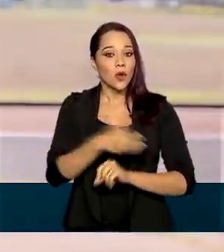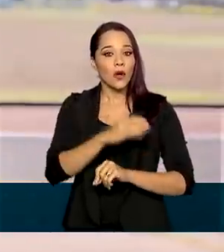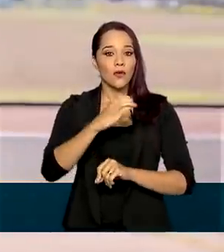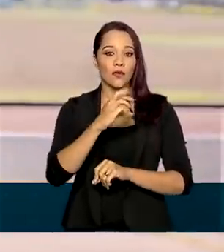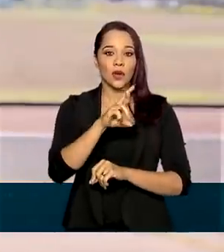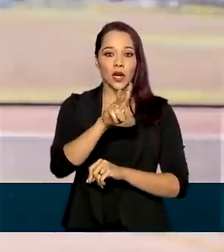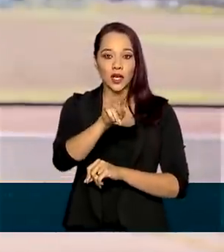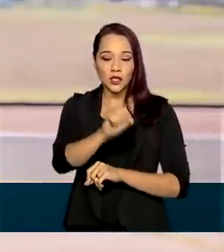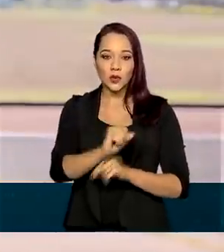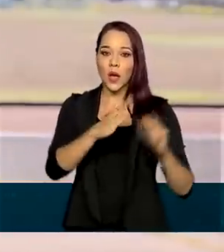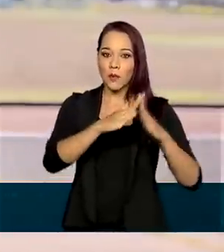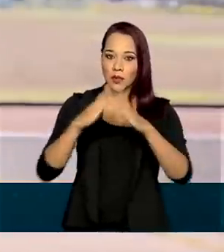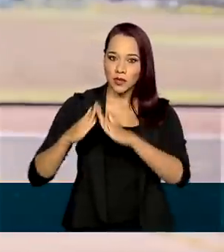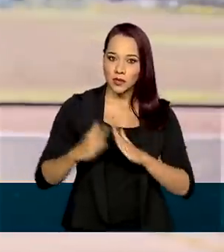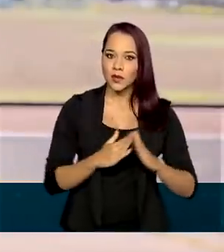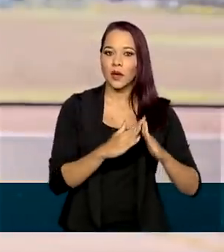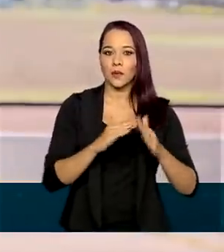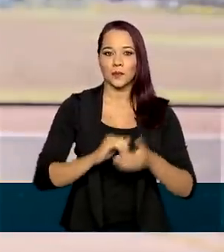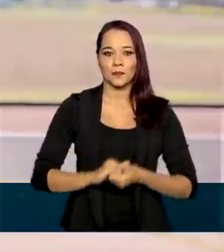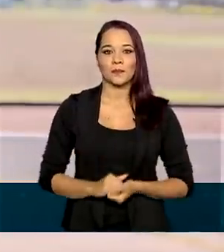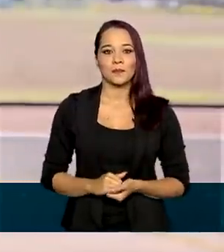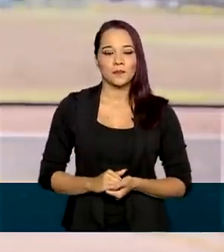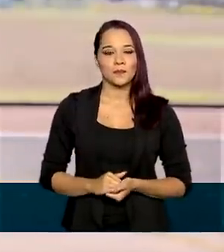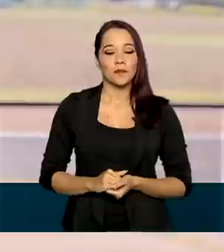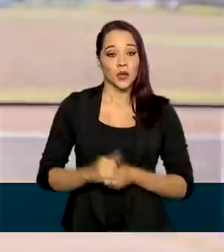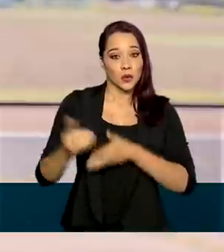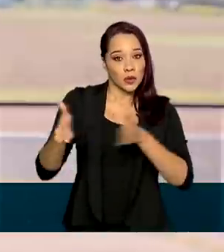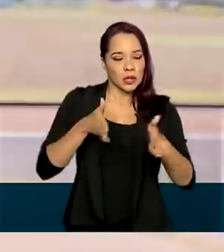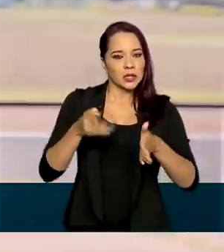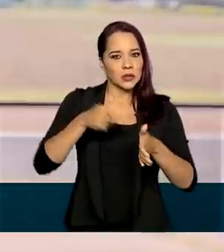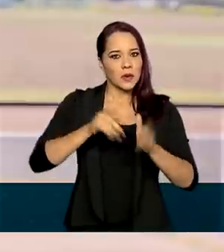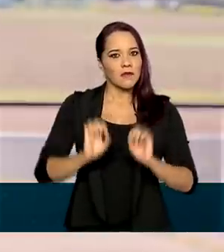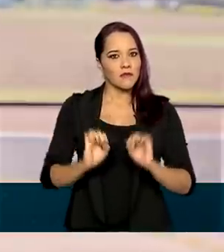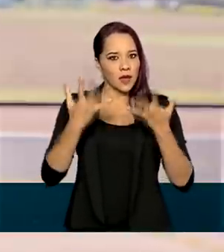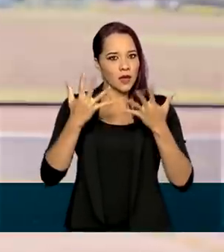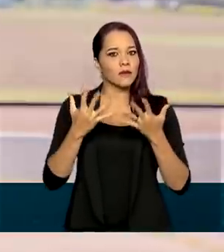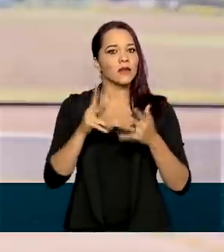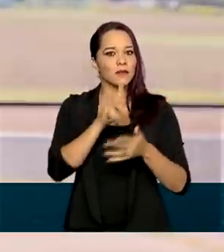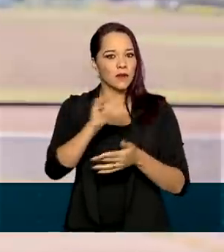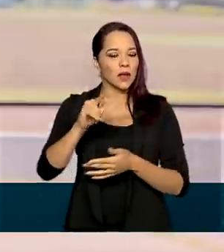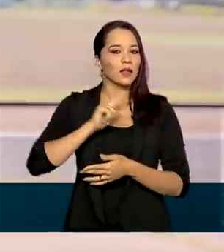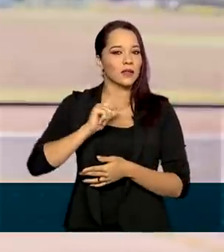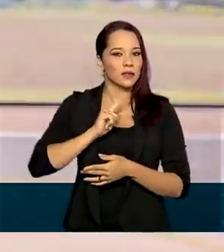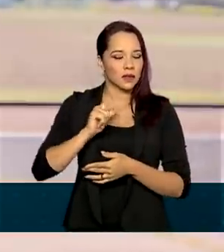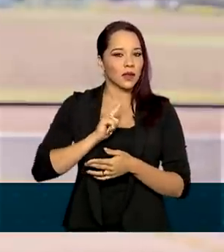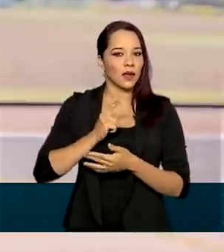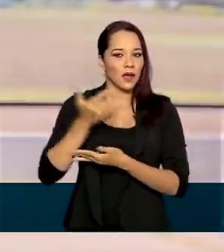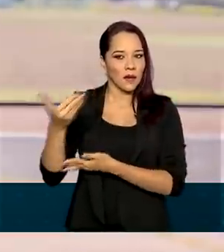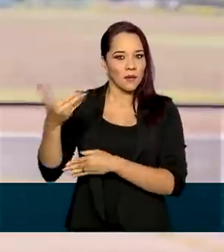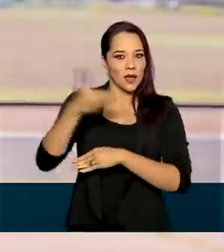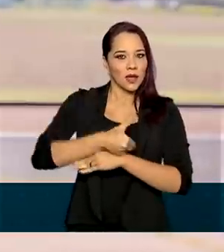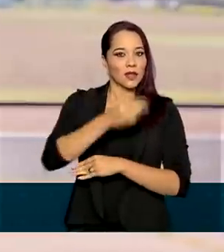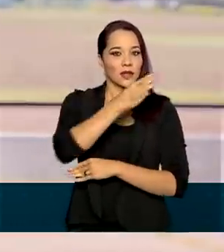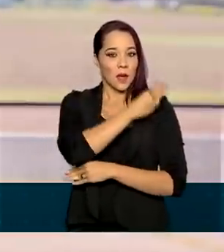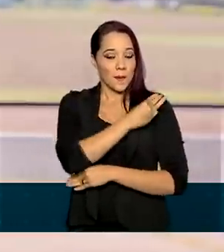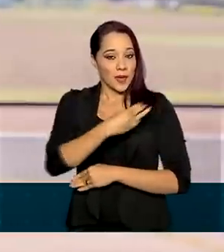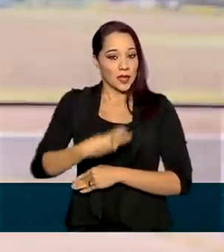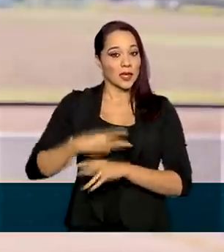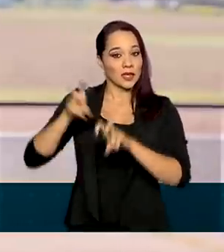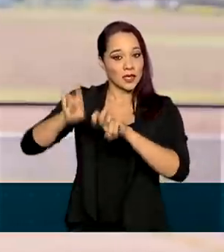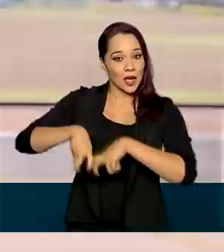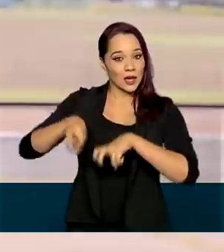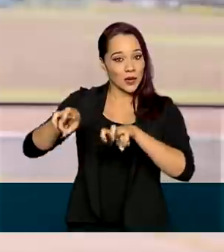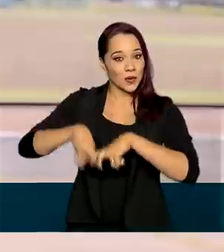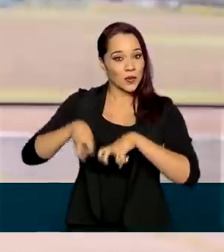crédito habitacional para assentados. Durante o evento, que também vai contar com a presença da ministra da Agricultura,